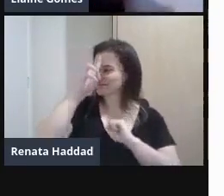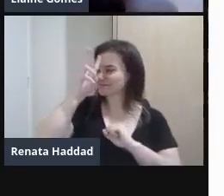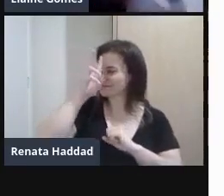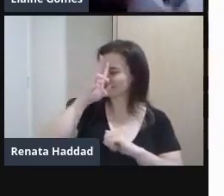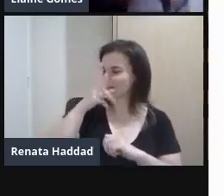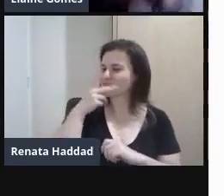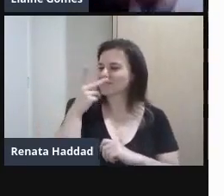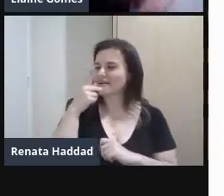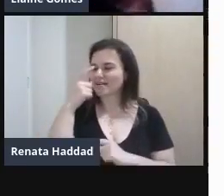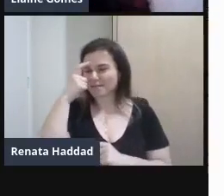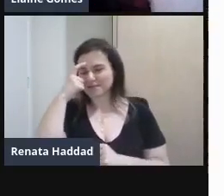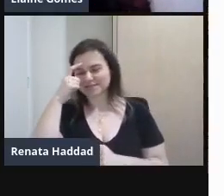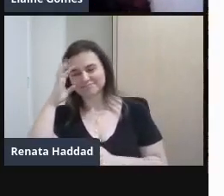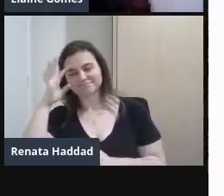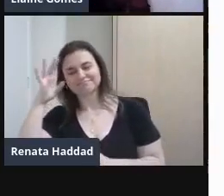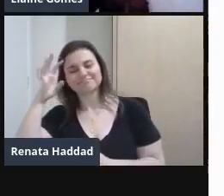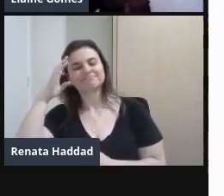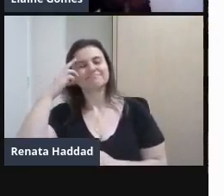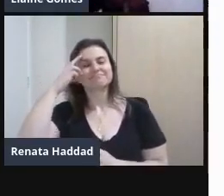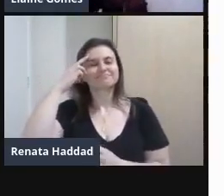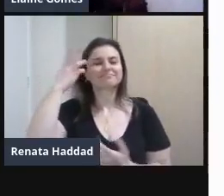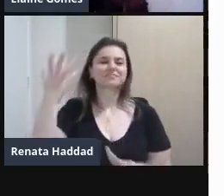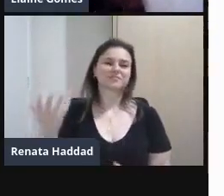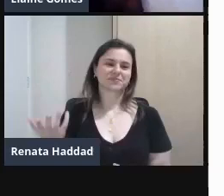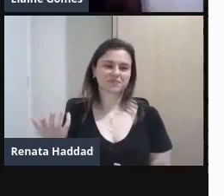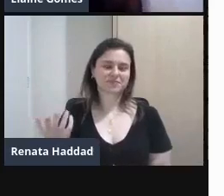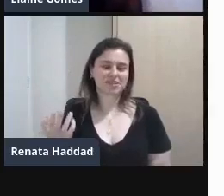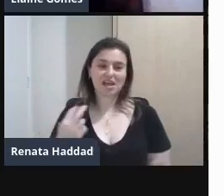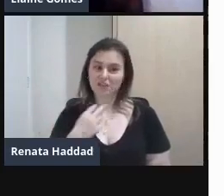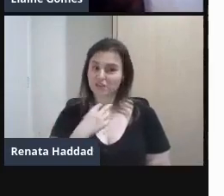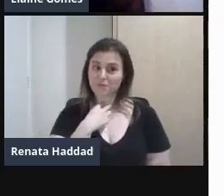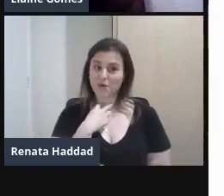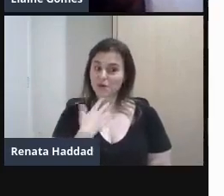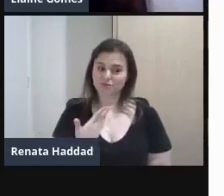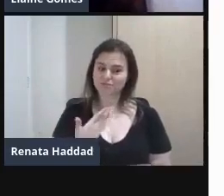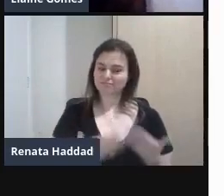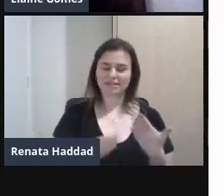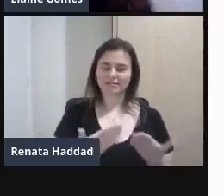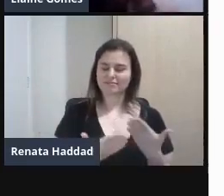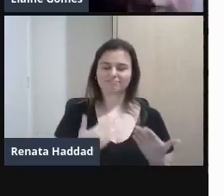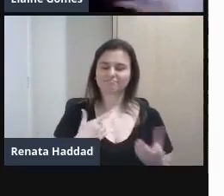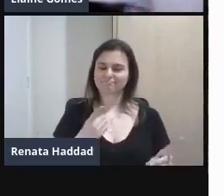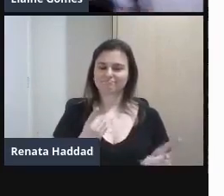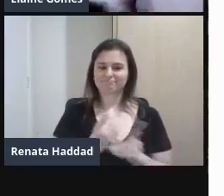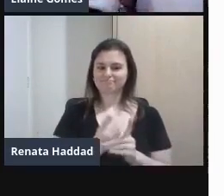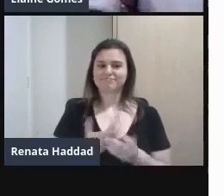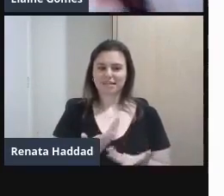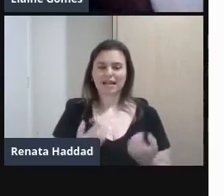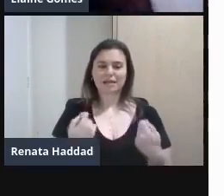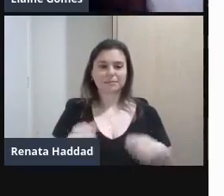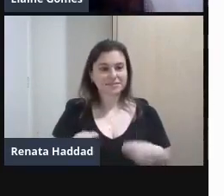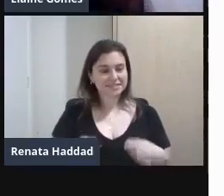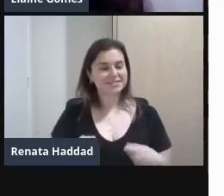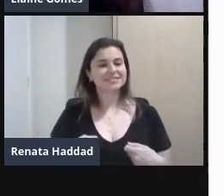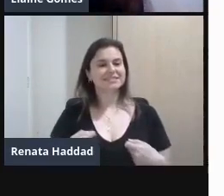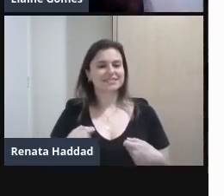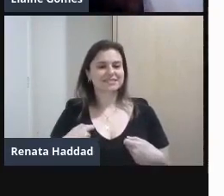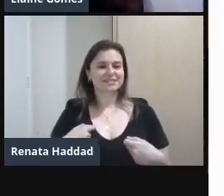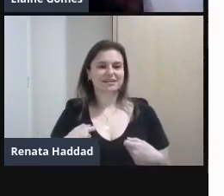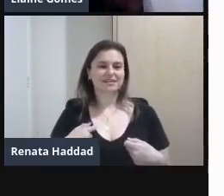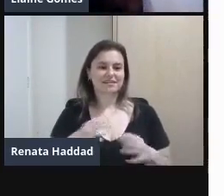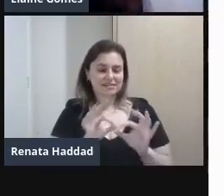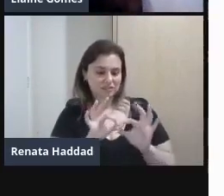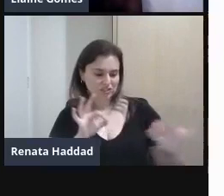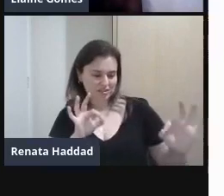E viajando E imaginando A gente não pode perder Esses encontros A gente precisa Encurtar essas distâncias